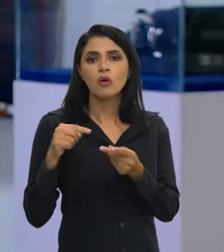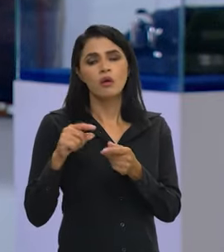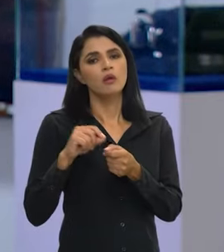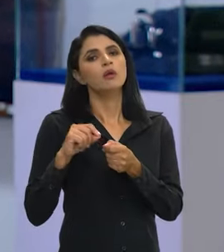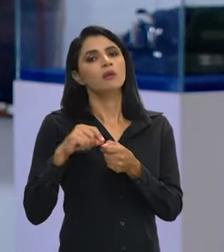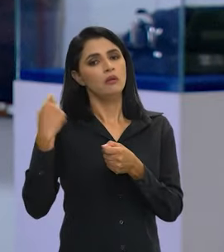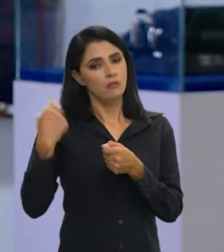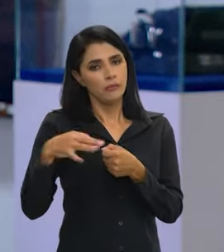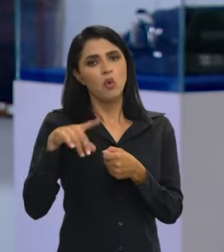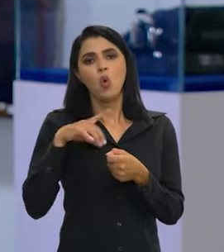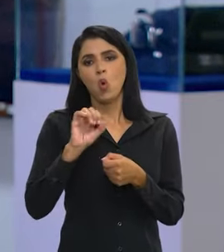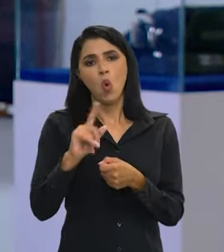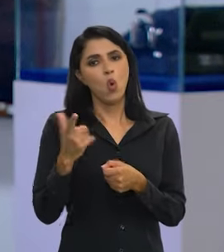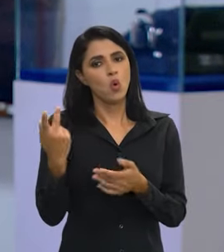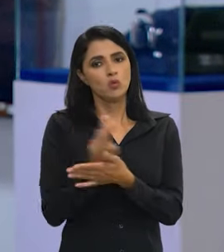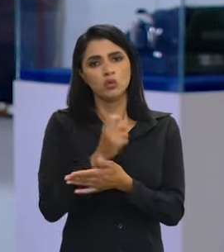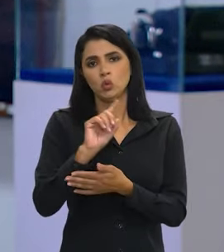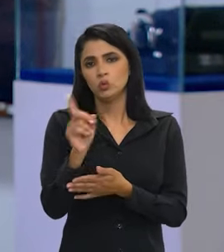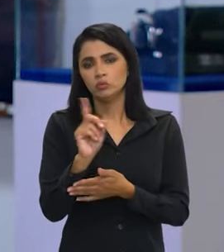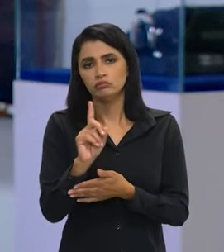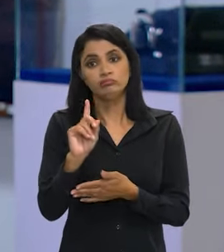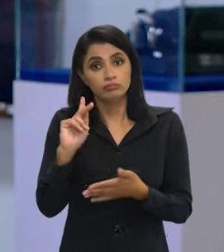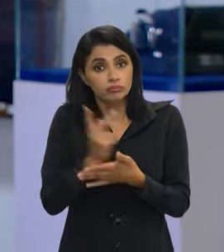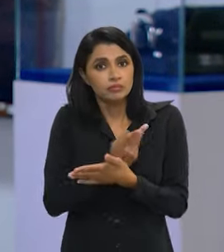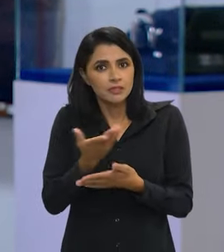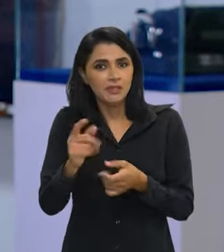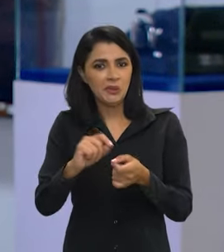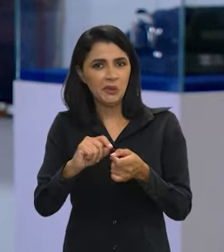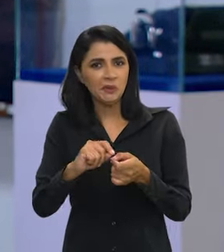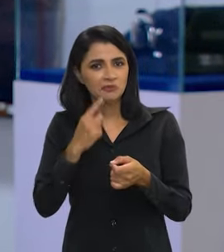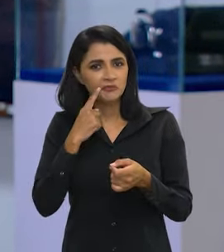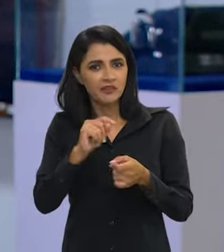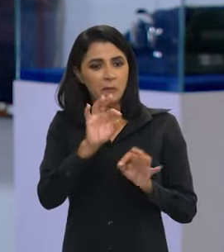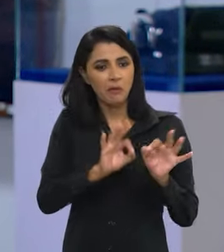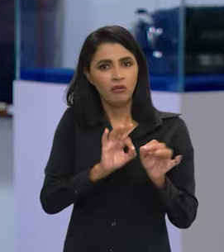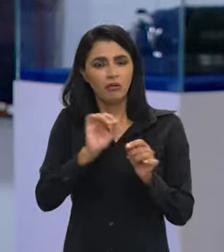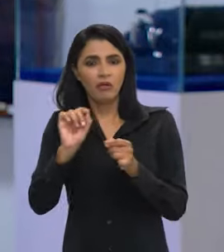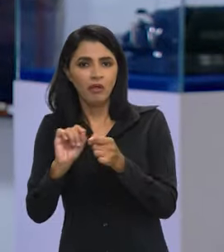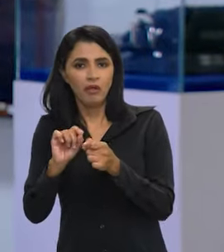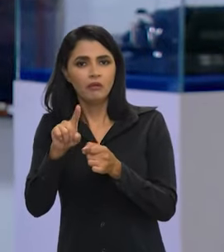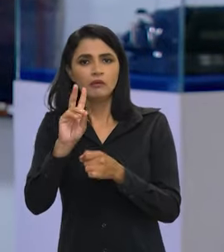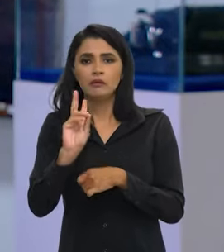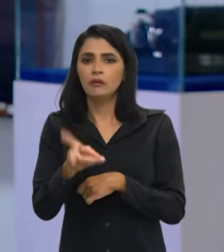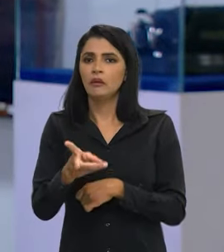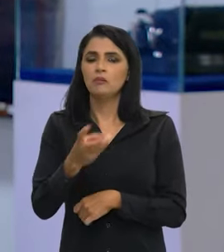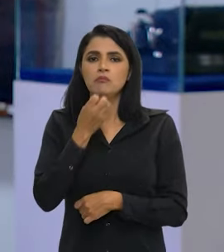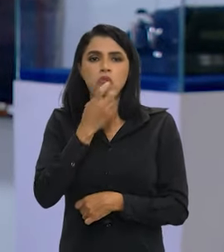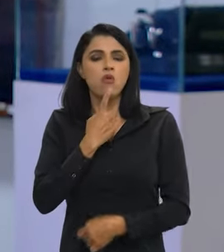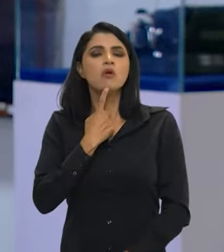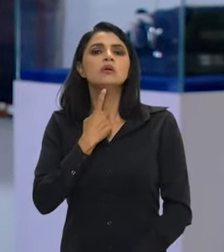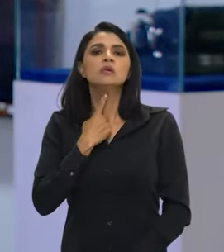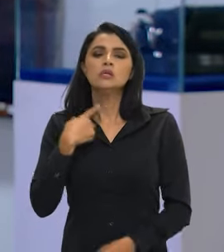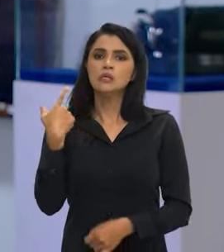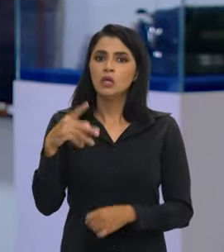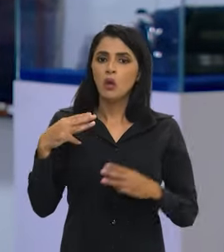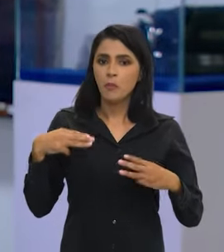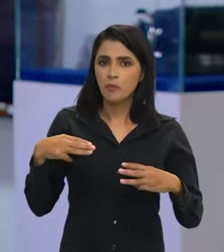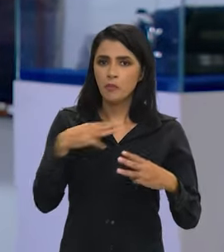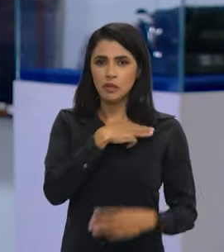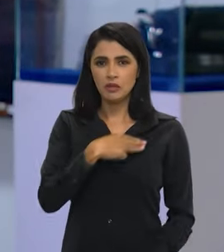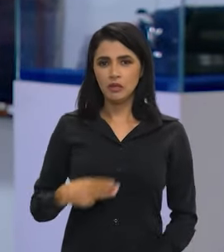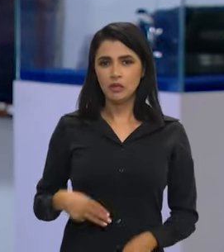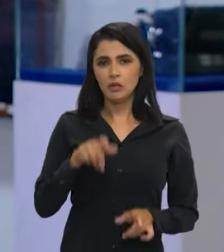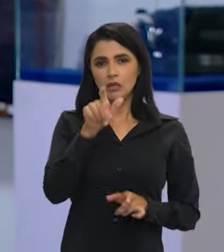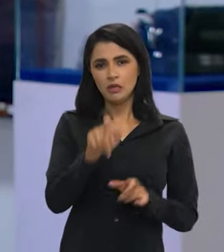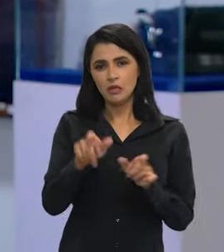execução é implacável. Ou acontece ou não acontece. Aconteceu. Sempre houve uma boa vontade muito grande, inclusive dos